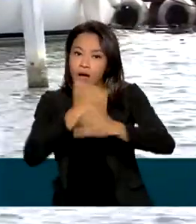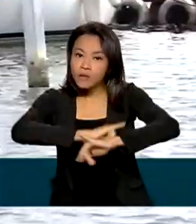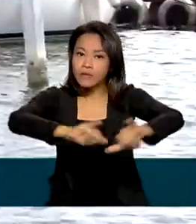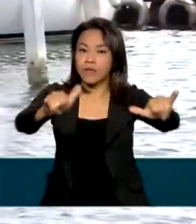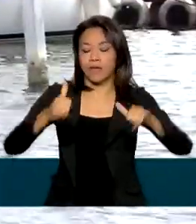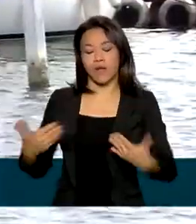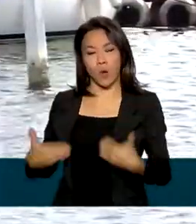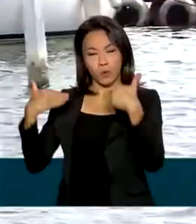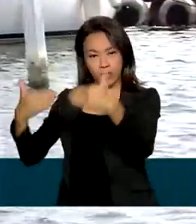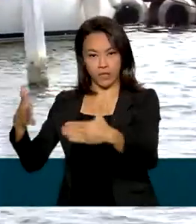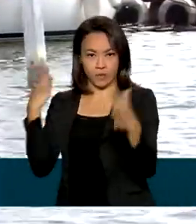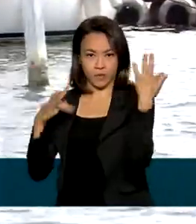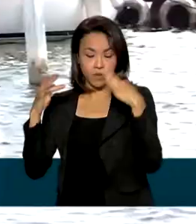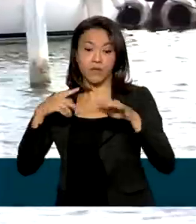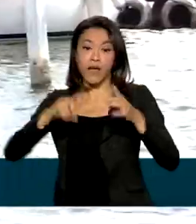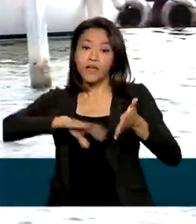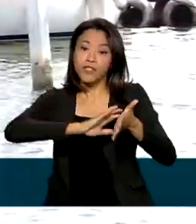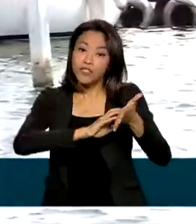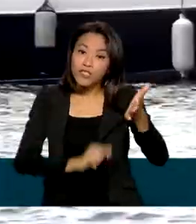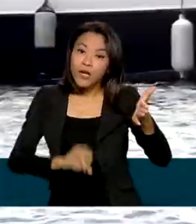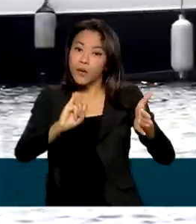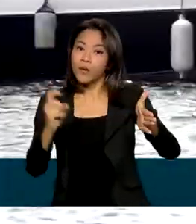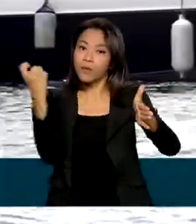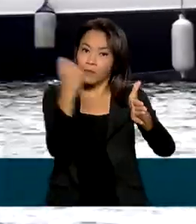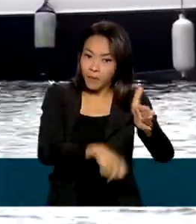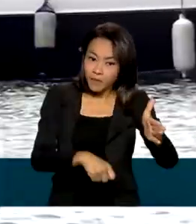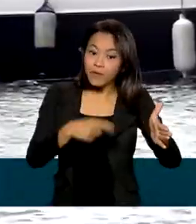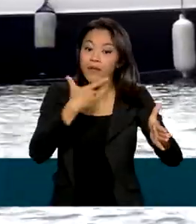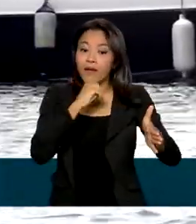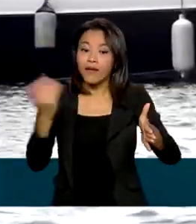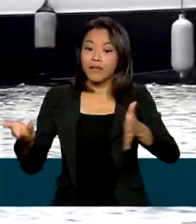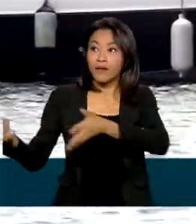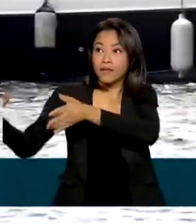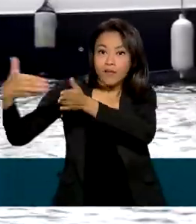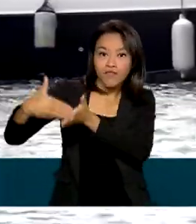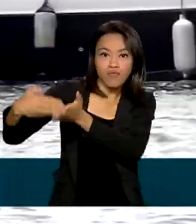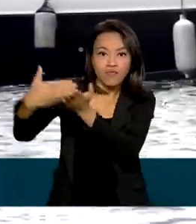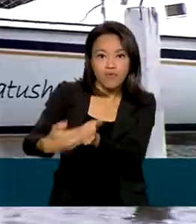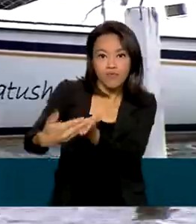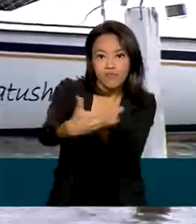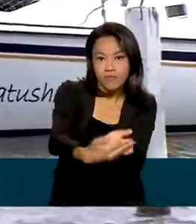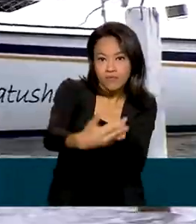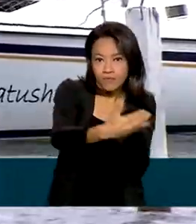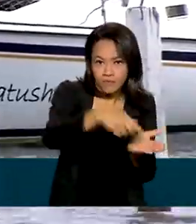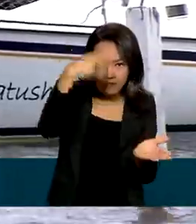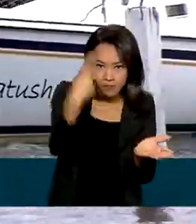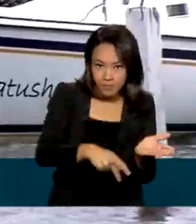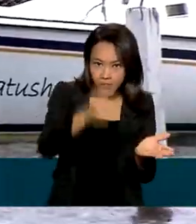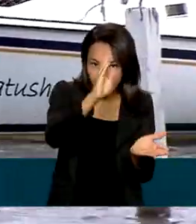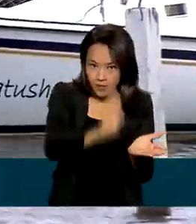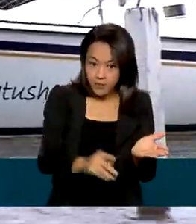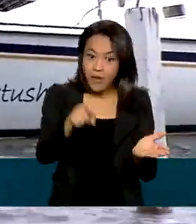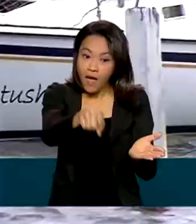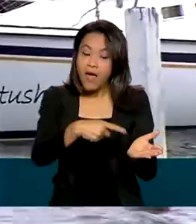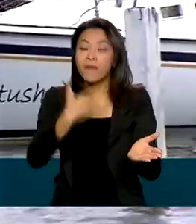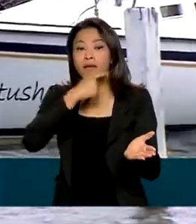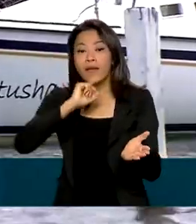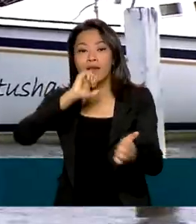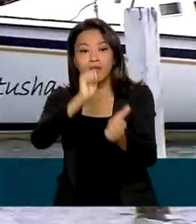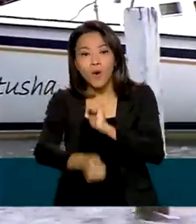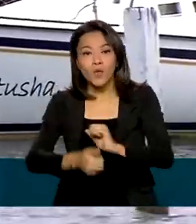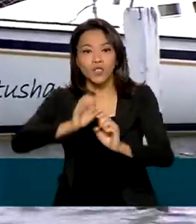do imposto de importação para os interessados em trazer veleiros de outros países. A regra vale para os esportistas e